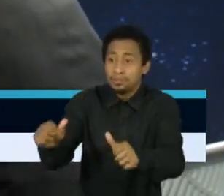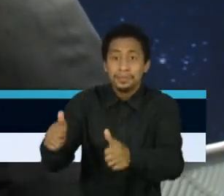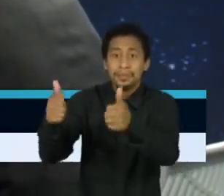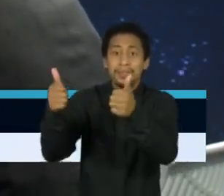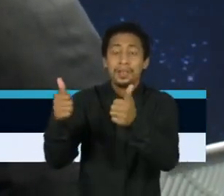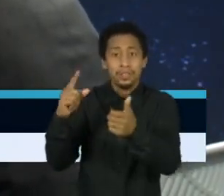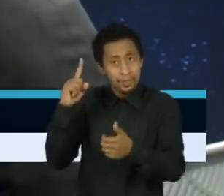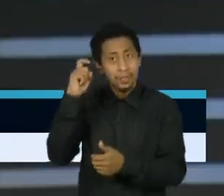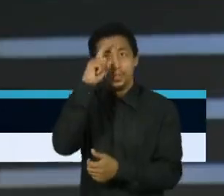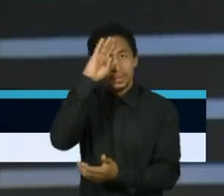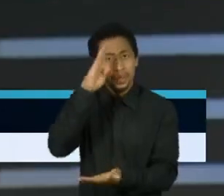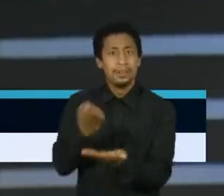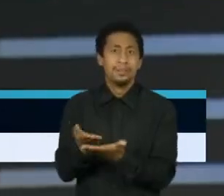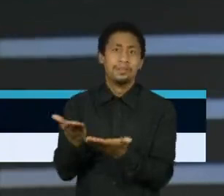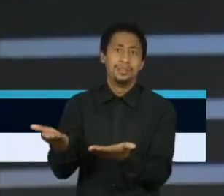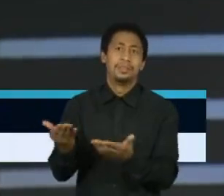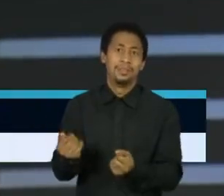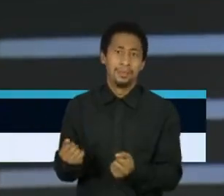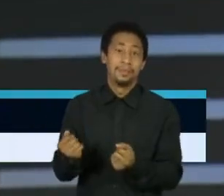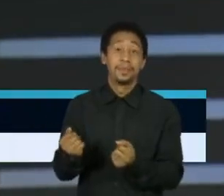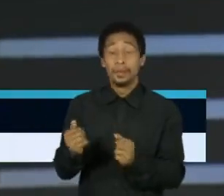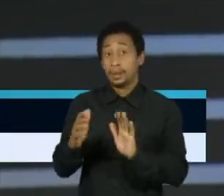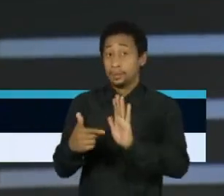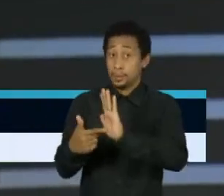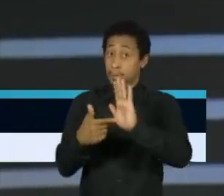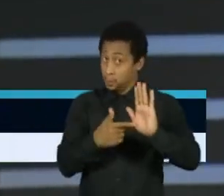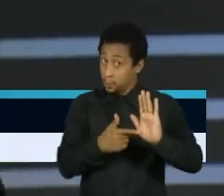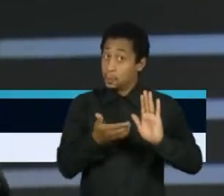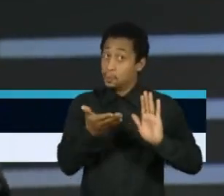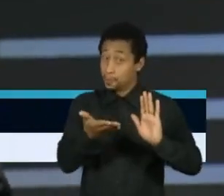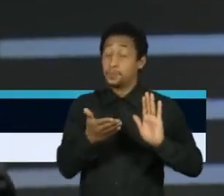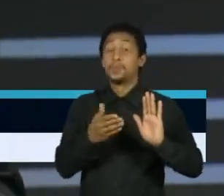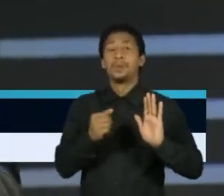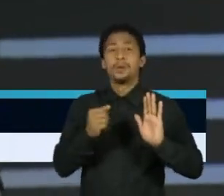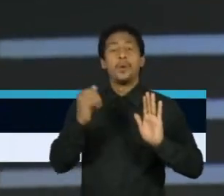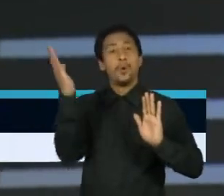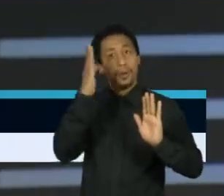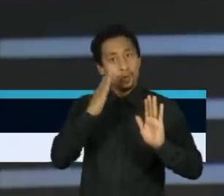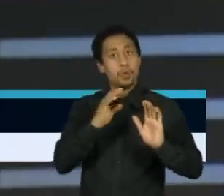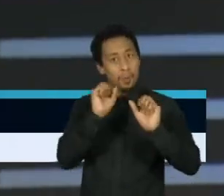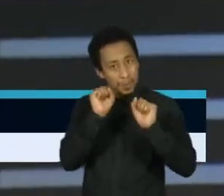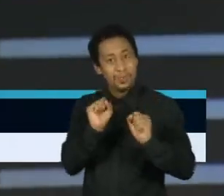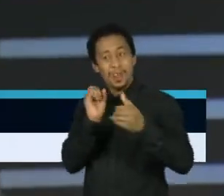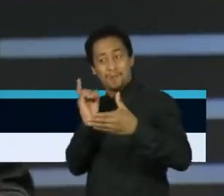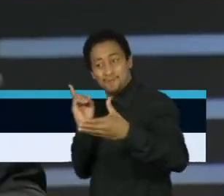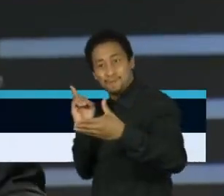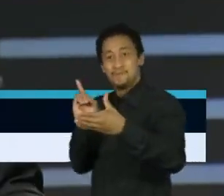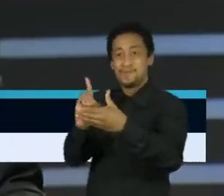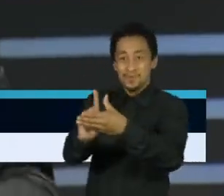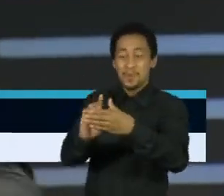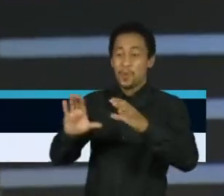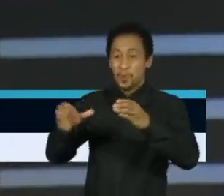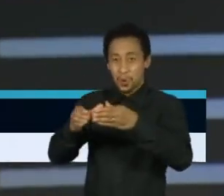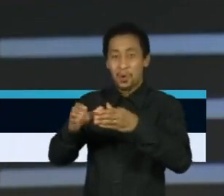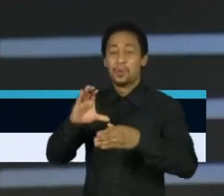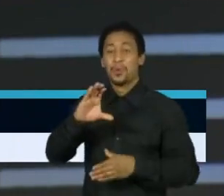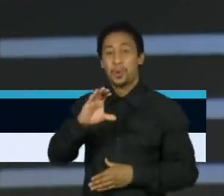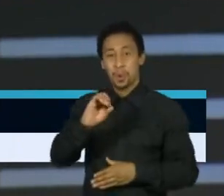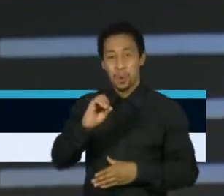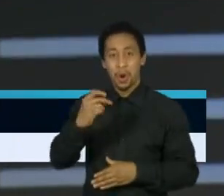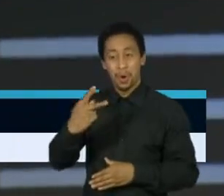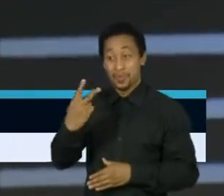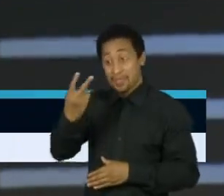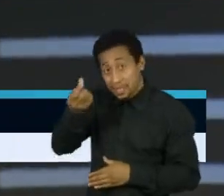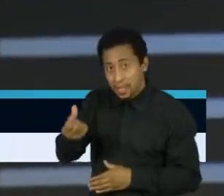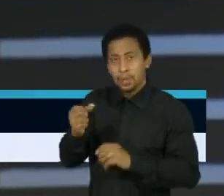infelizmente, na perda dessa oportunidade do Brasil entrar na COP26, demandando